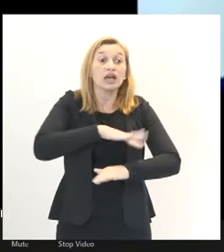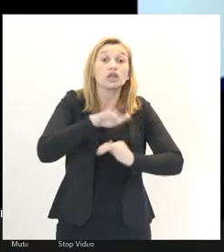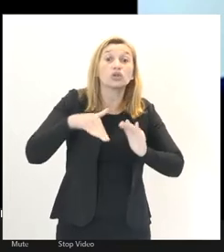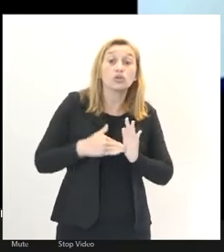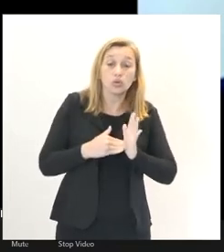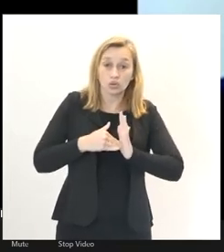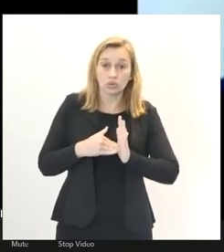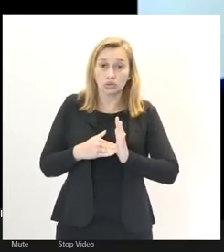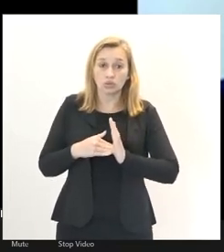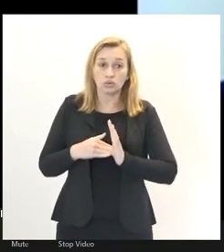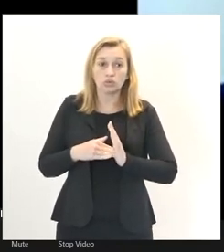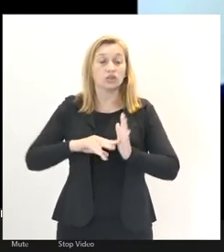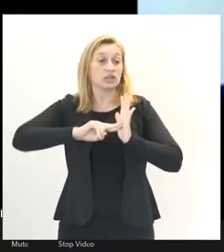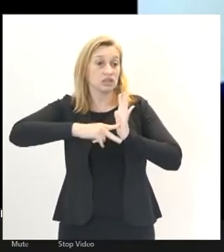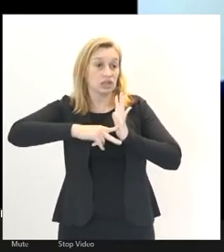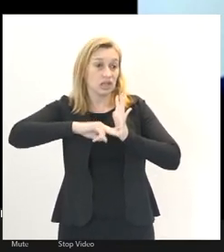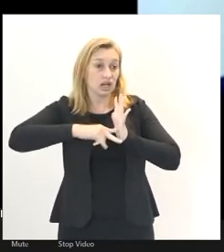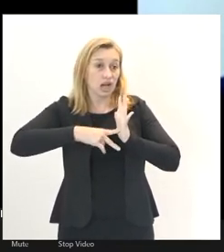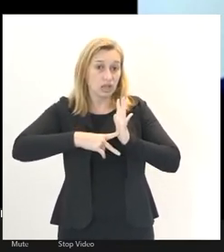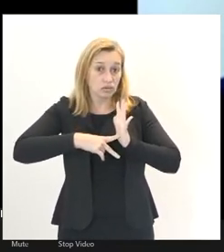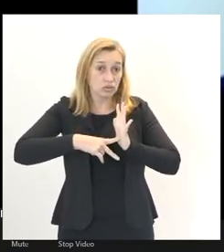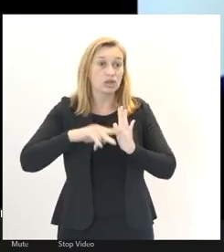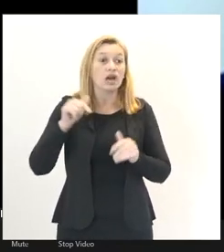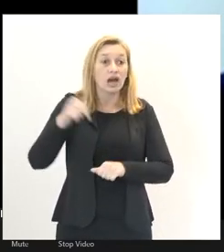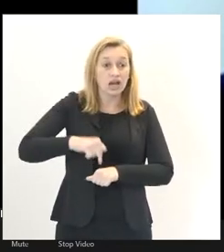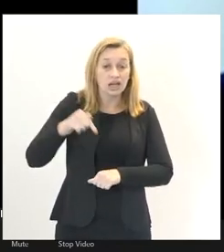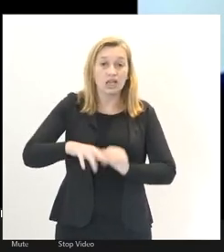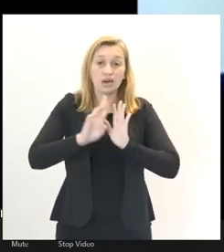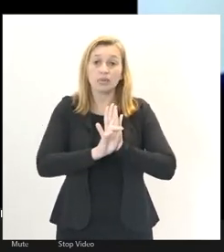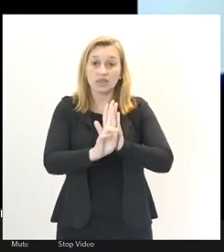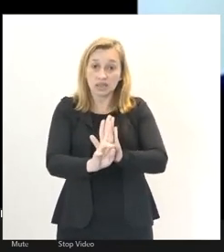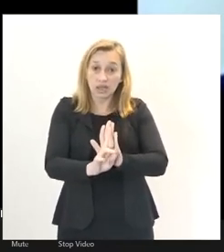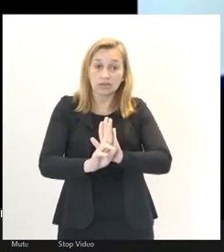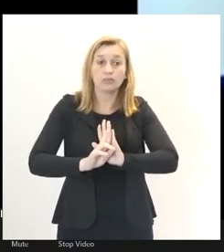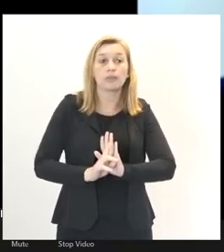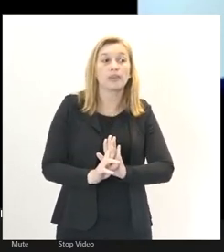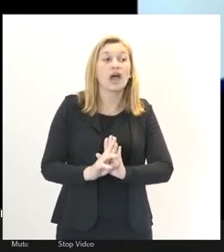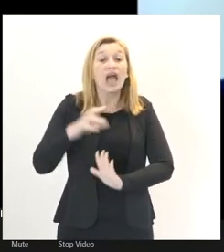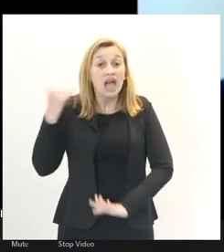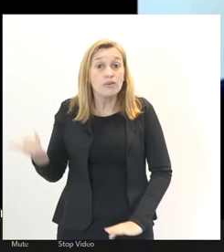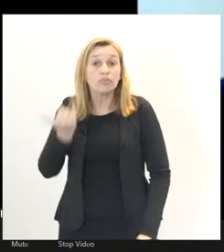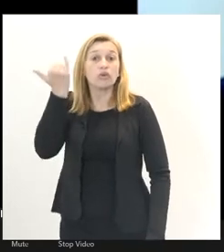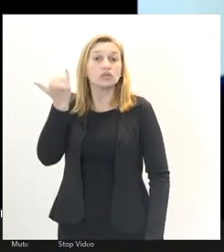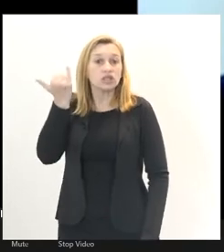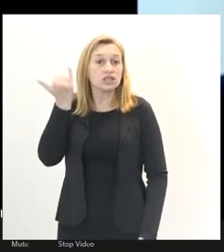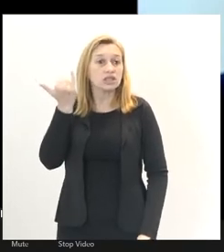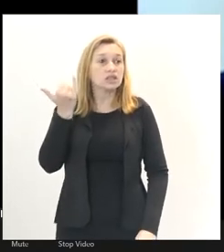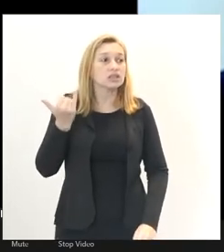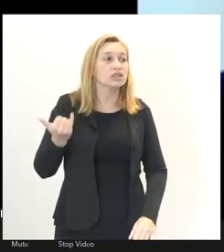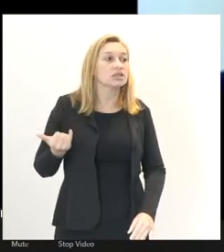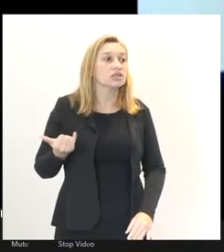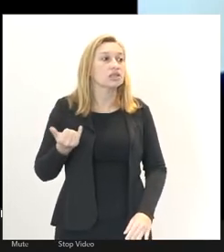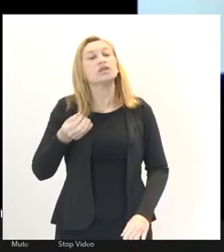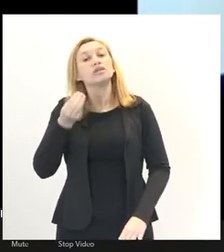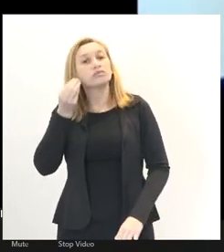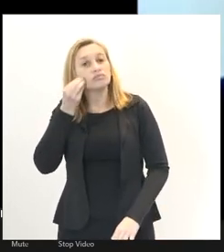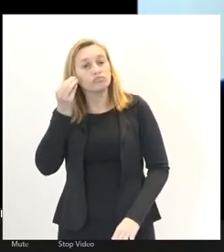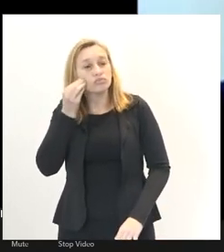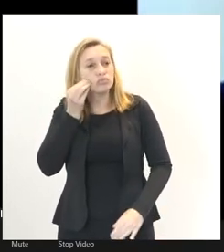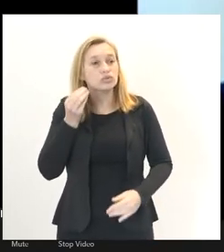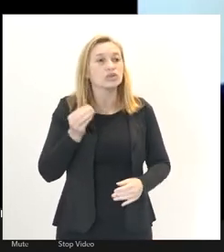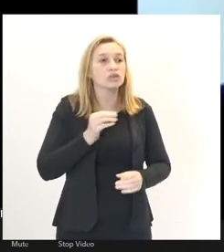sindicalistas e sindicatos aqui representados, da importância de tentarmos reproduzir